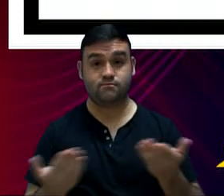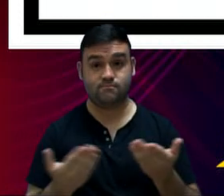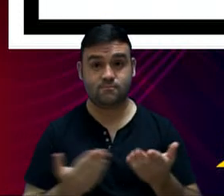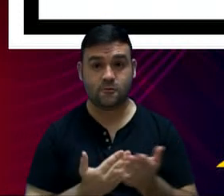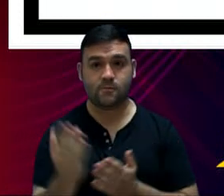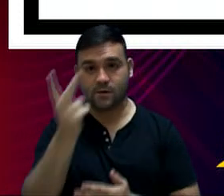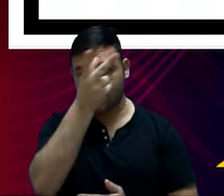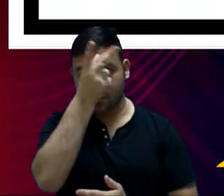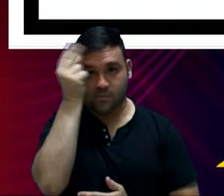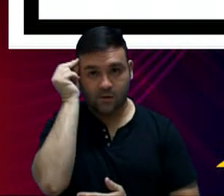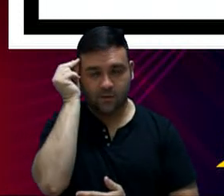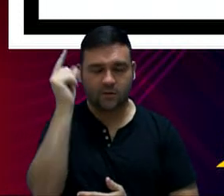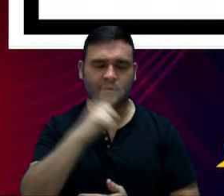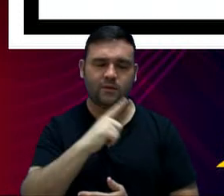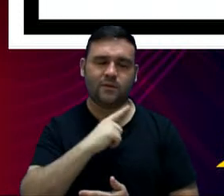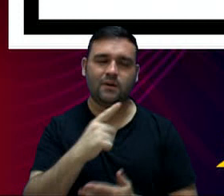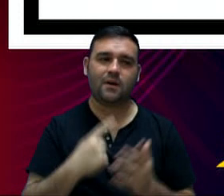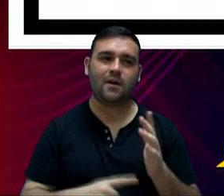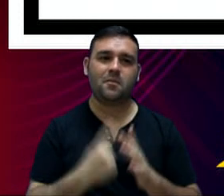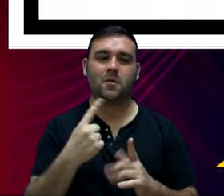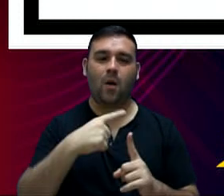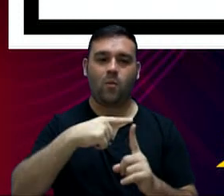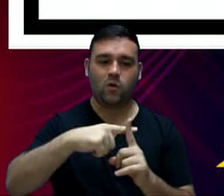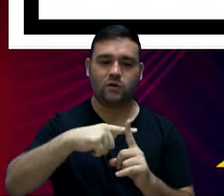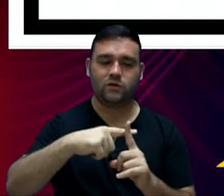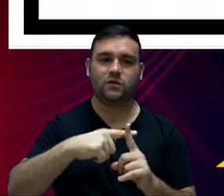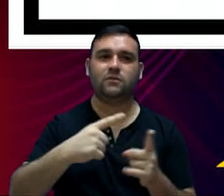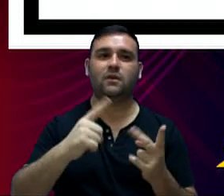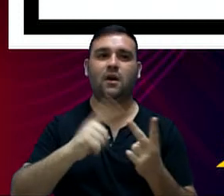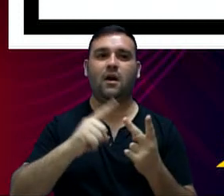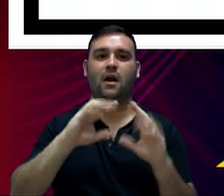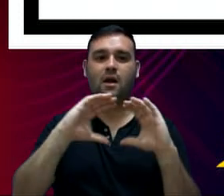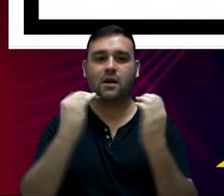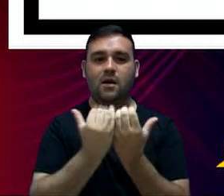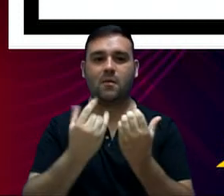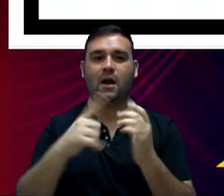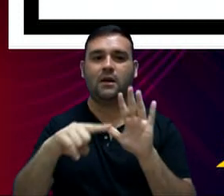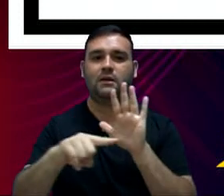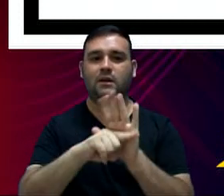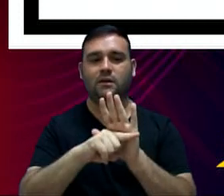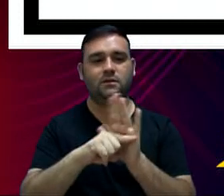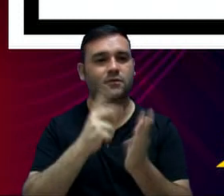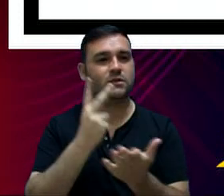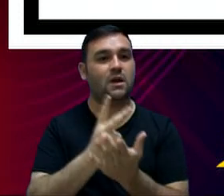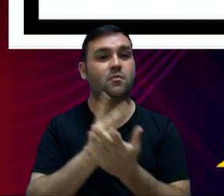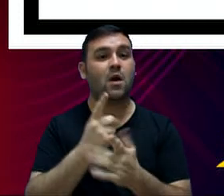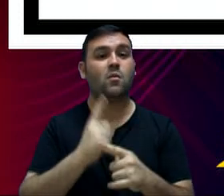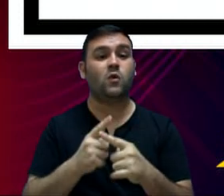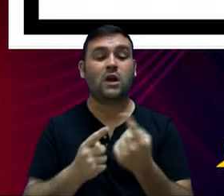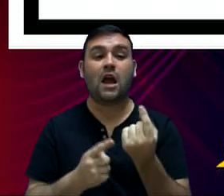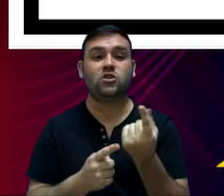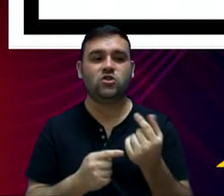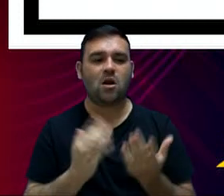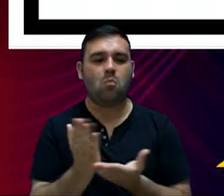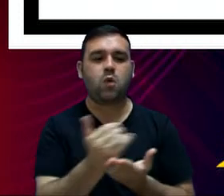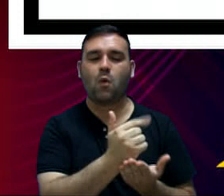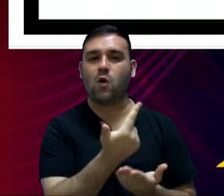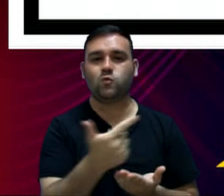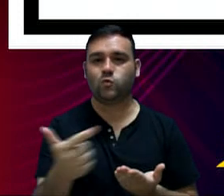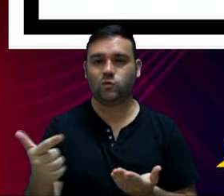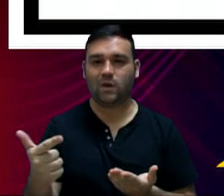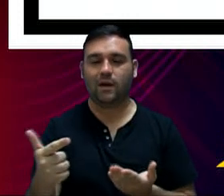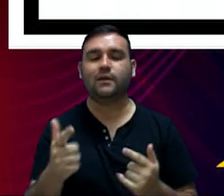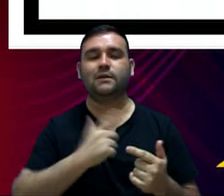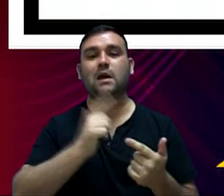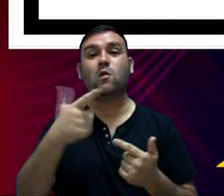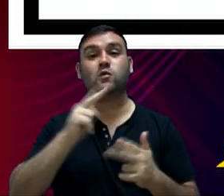pela Prefeitura, o resultado primário positivo, a Câmara negativo, lógico, porque ela não tem receita, depois